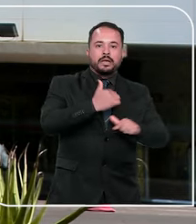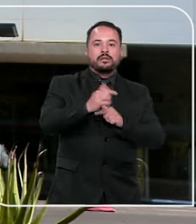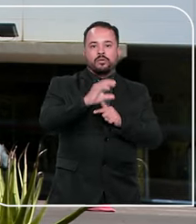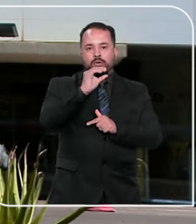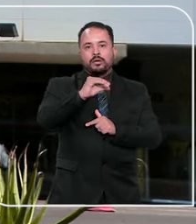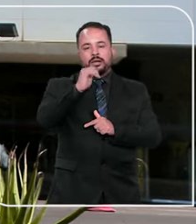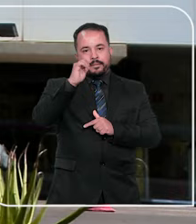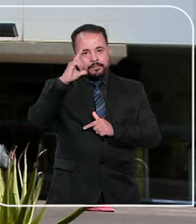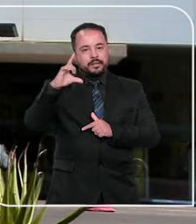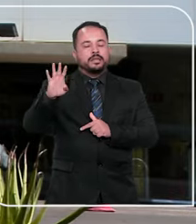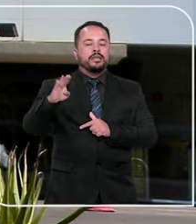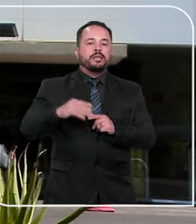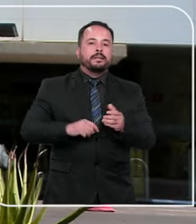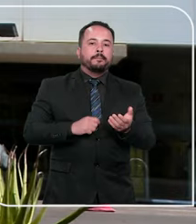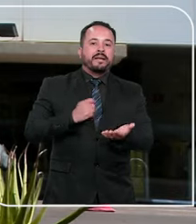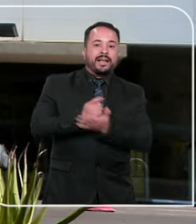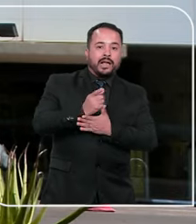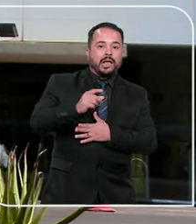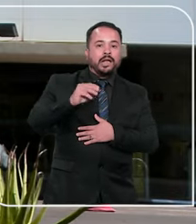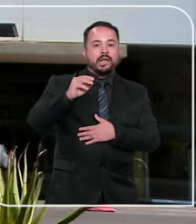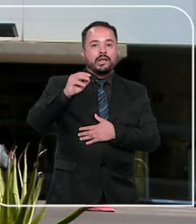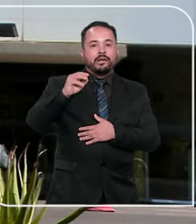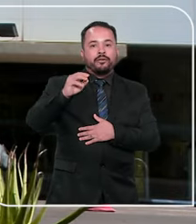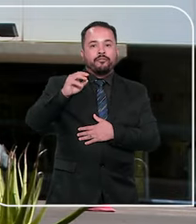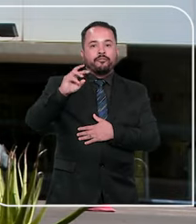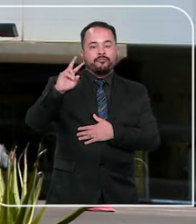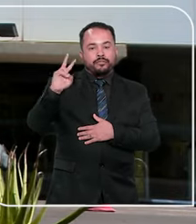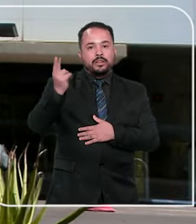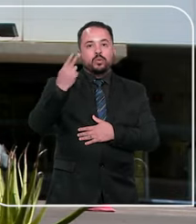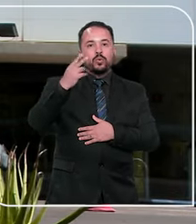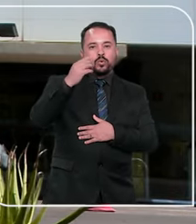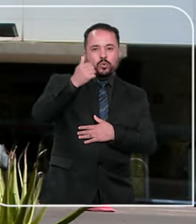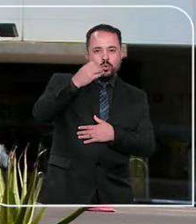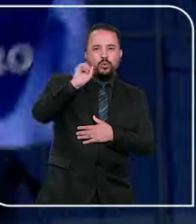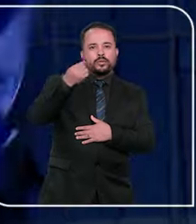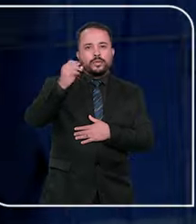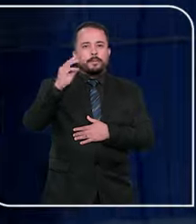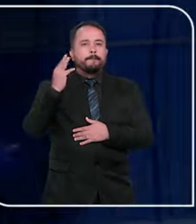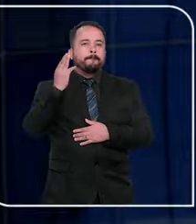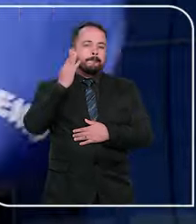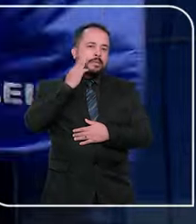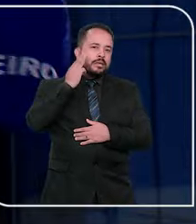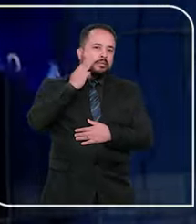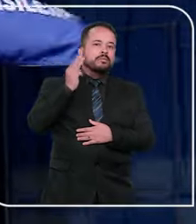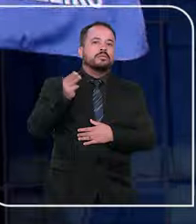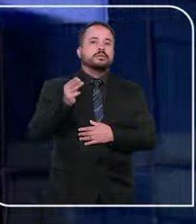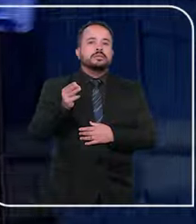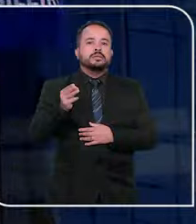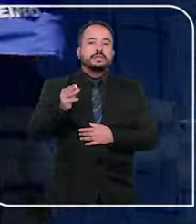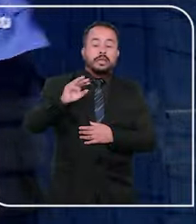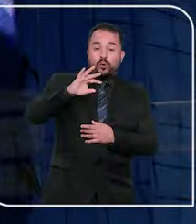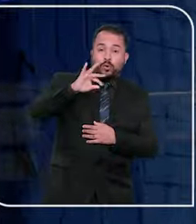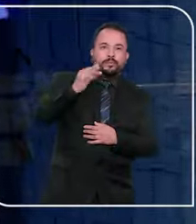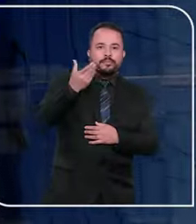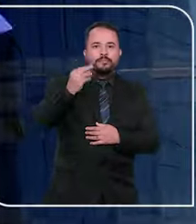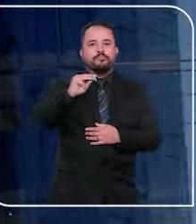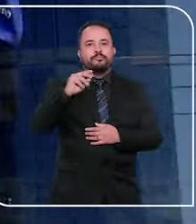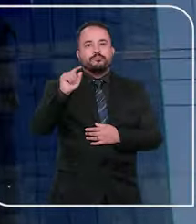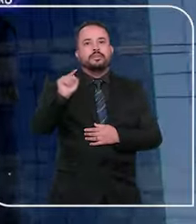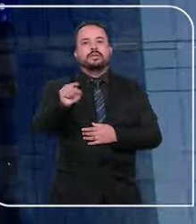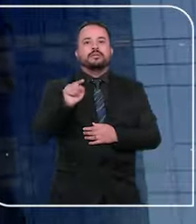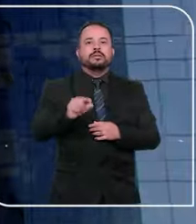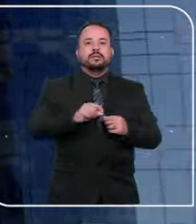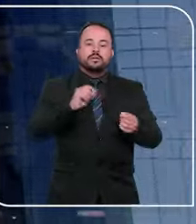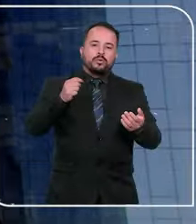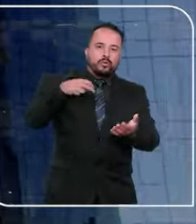participar da fraude, os interessados teriam pago valores entre R$ mil e R 10 mil. O Ministério Público Federal recorreu da sentença de